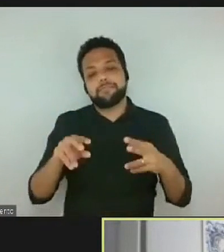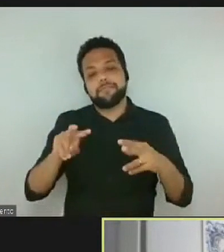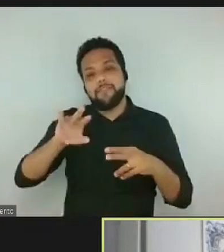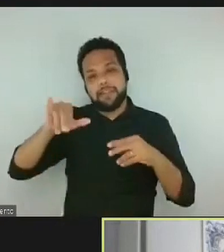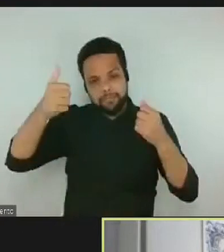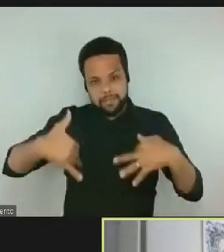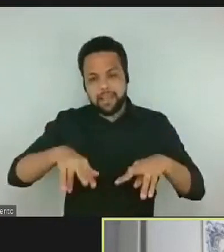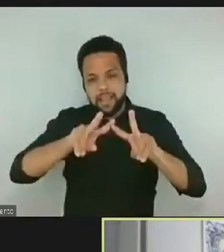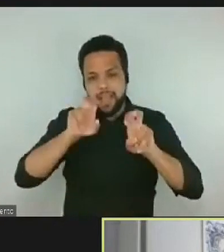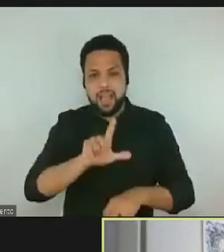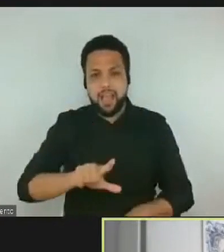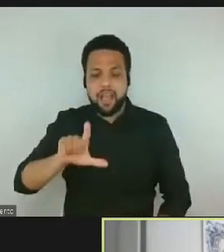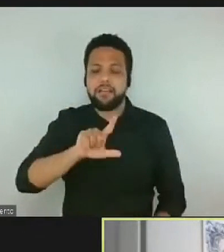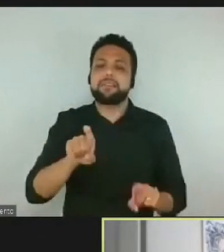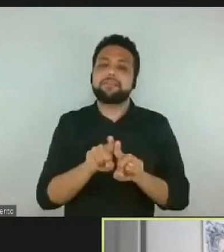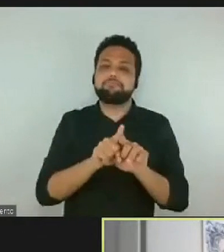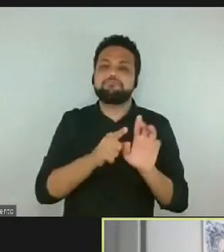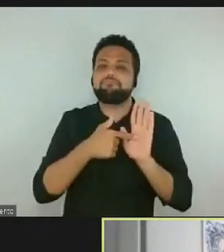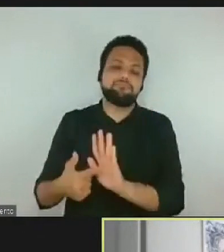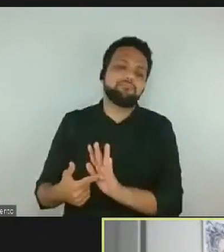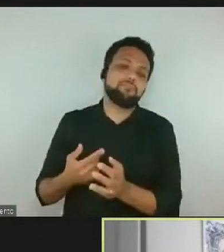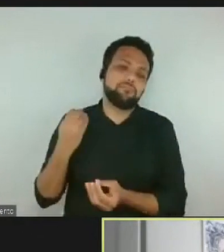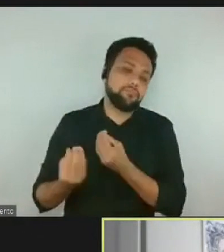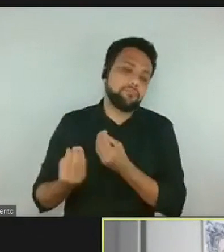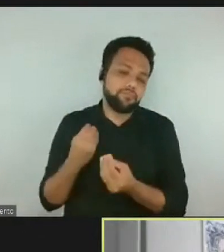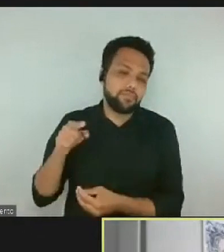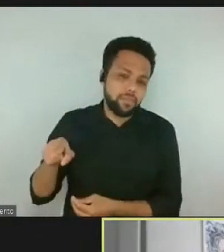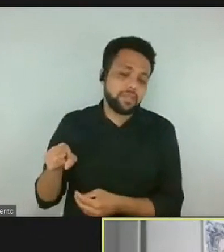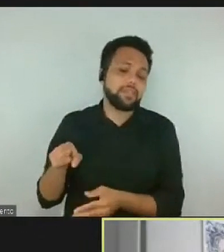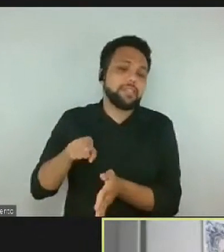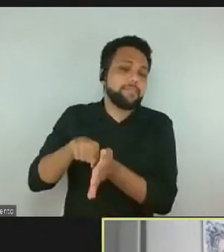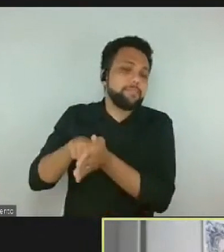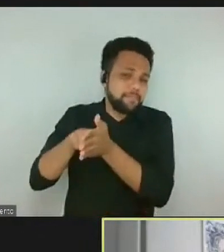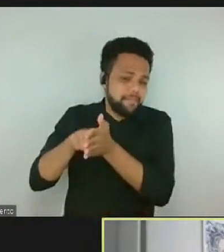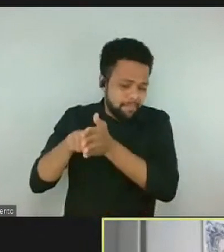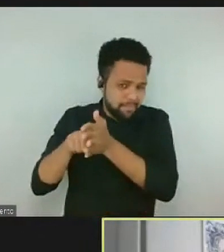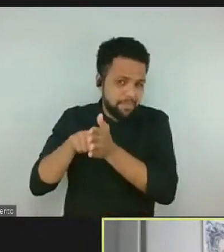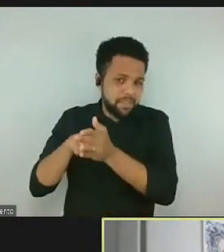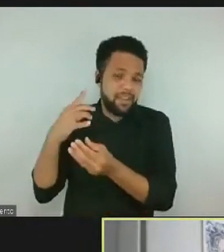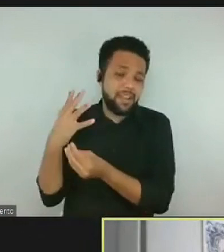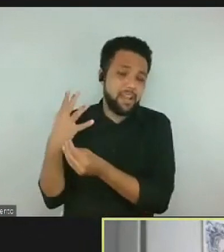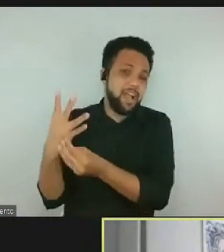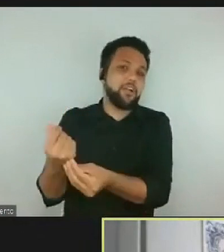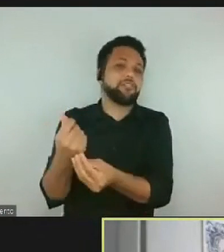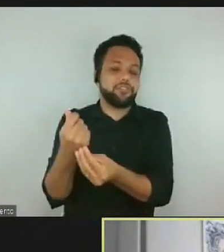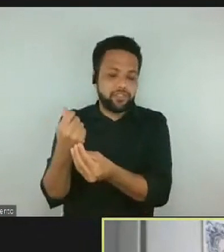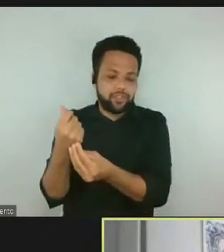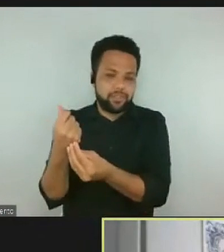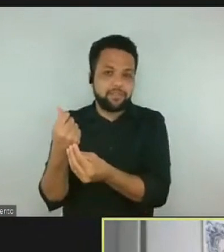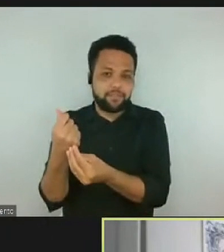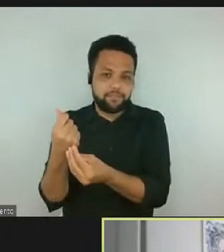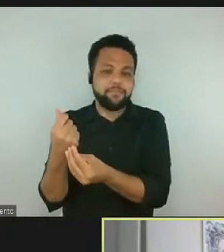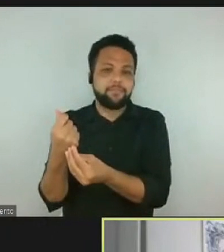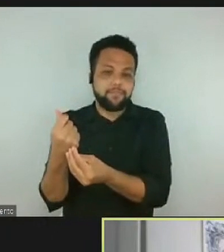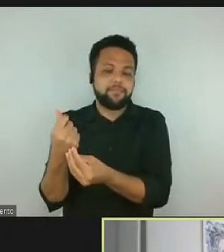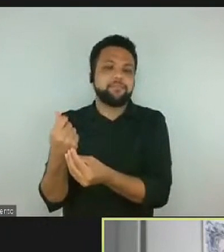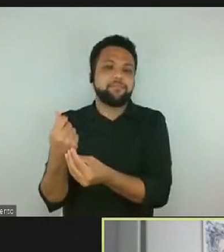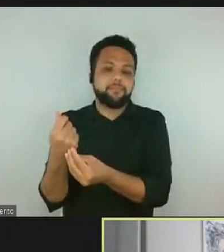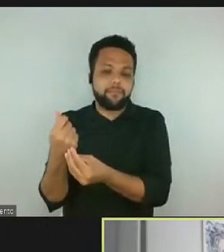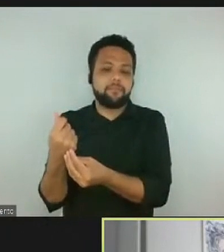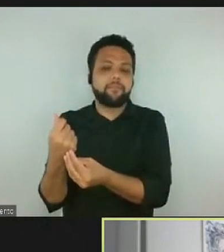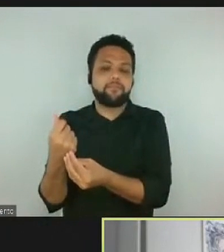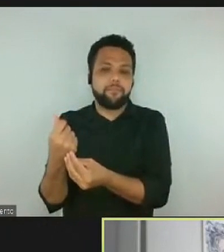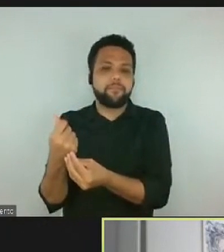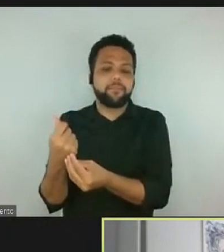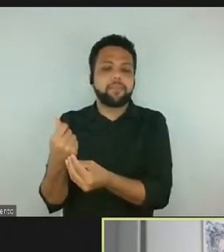também para eles como que essas pesquisas do artista que extrapolam o livro Codex